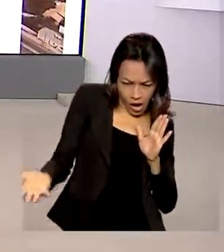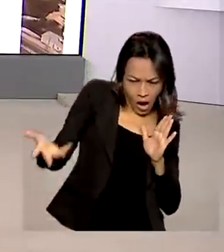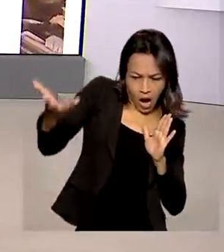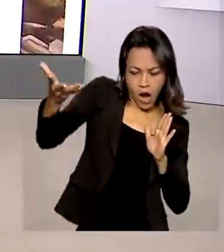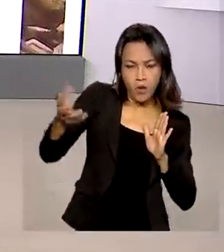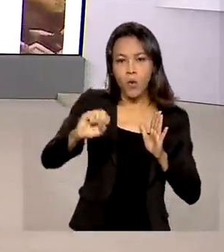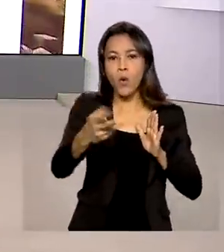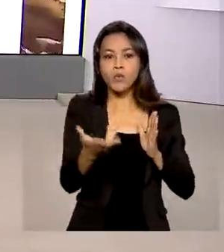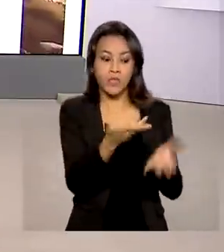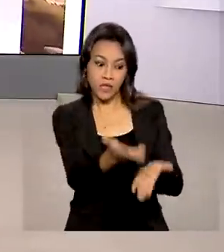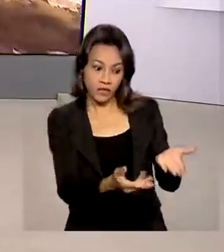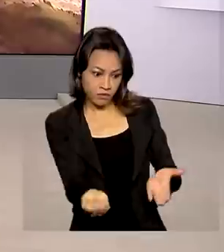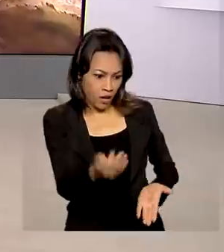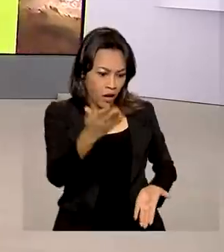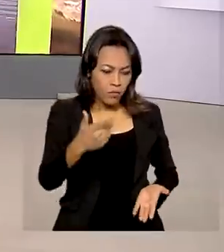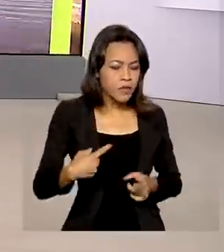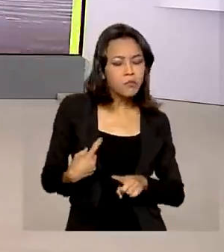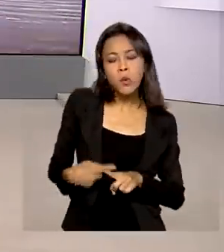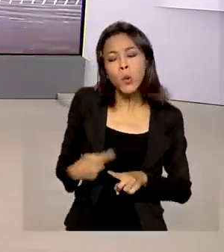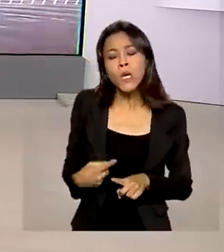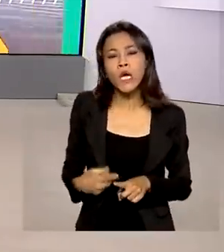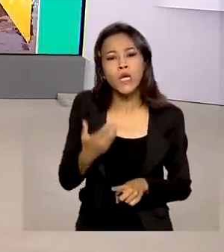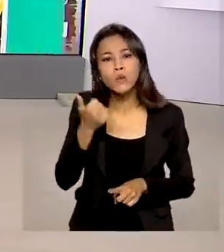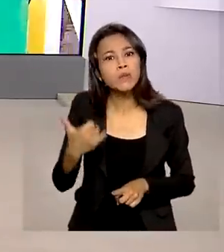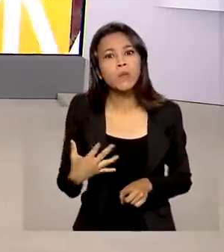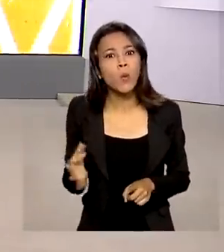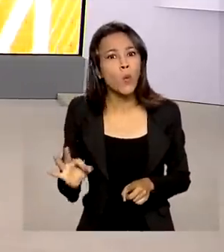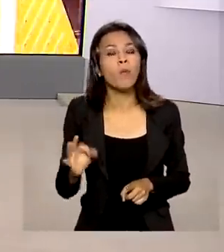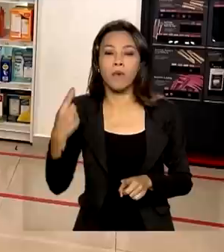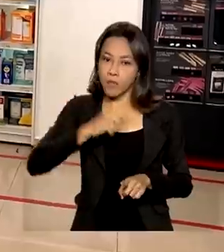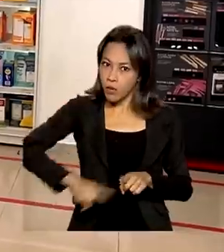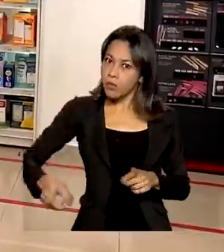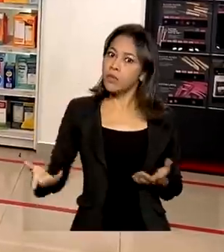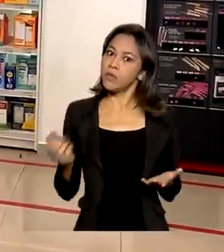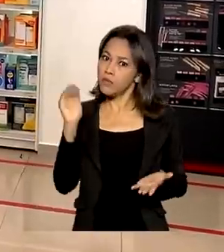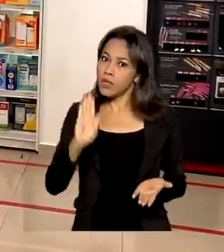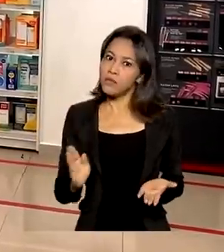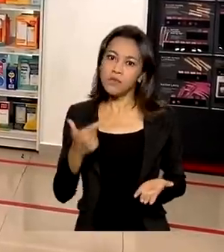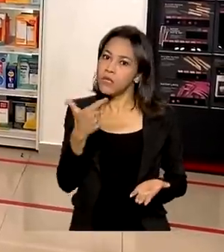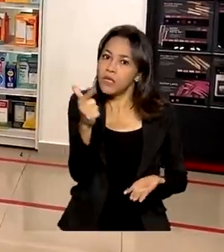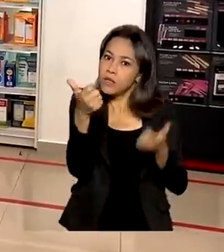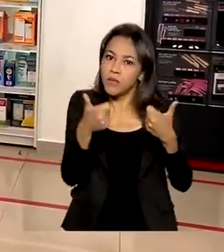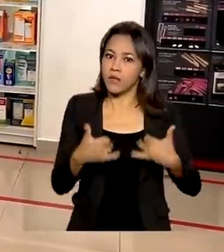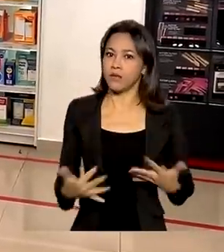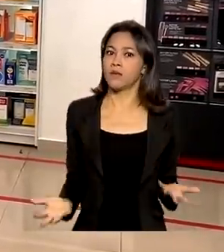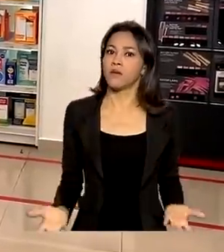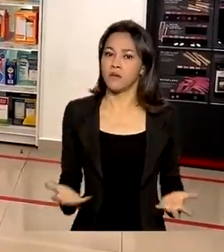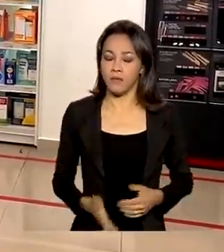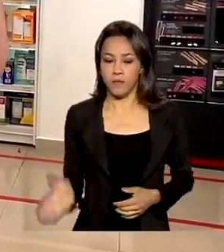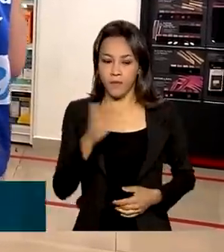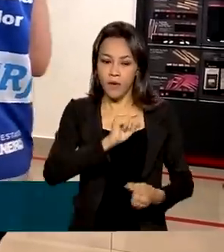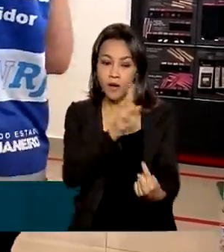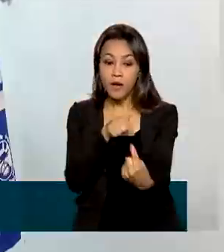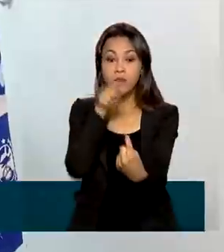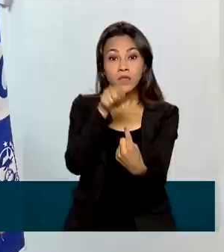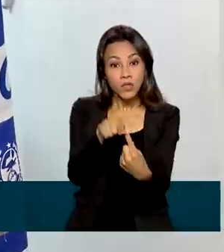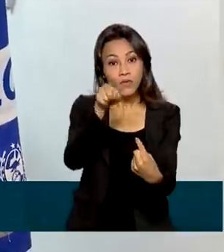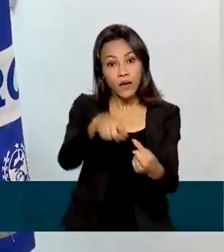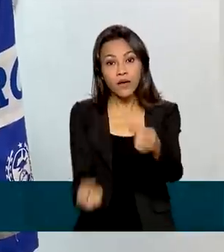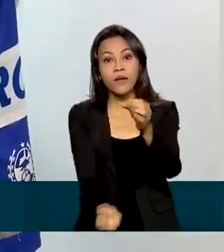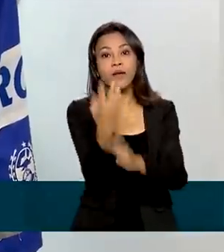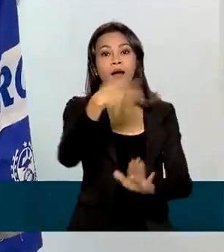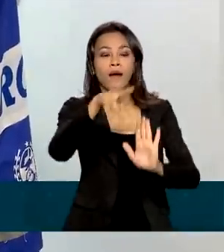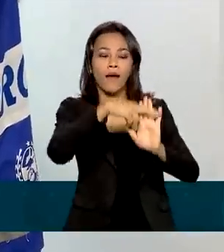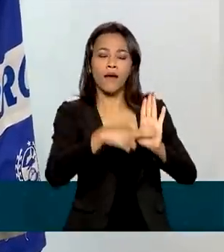de um serviço sem justa causa é proibida no país. A ideia é criar normas que identifiquem o que é um